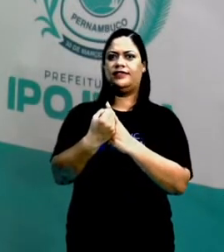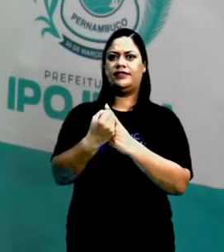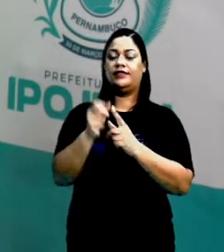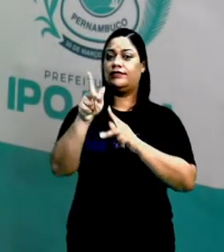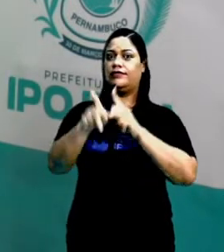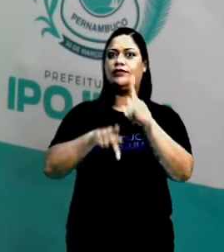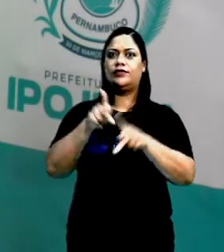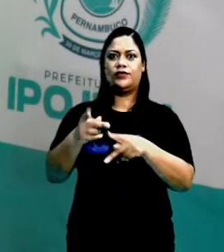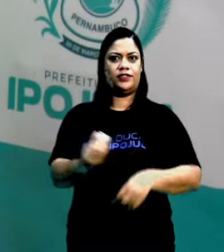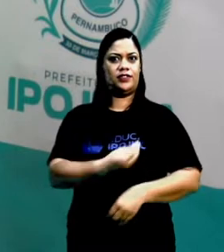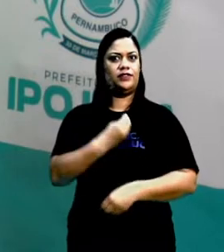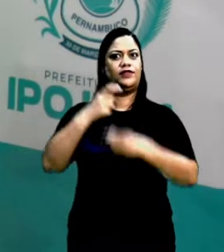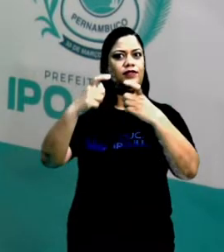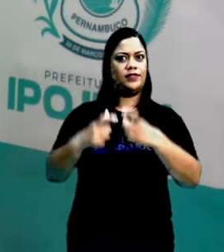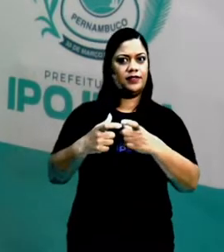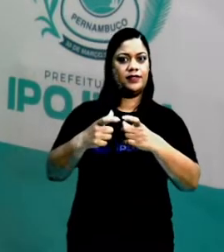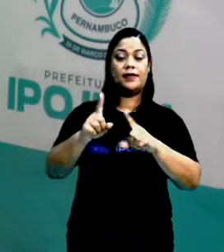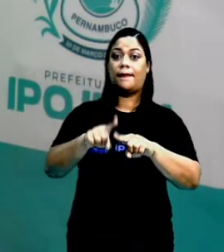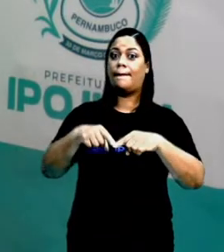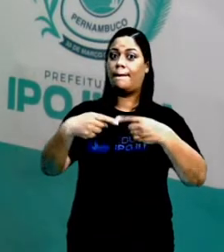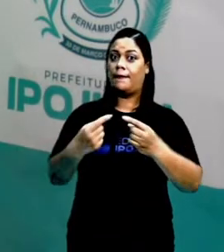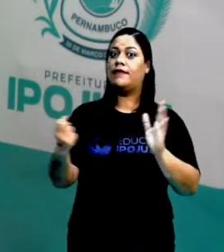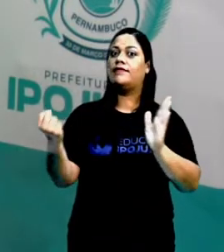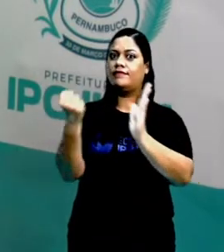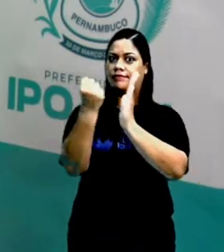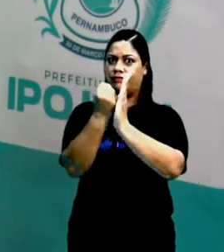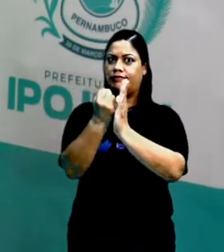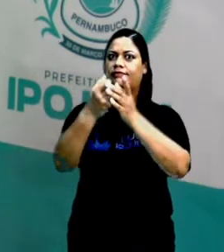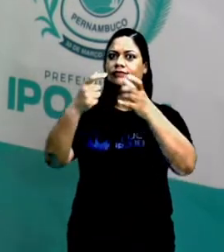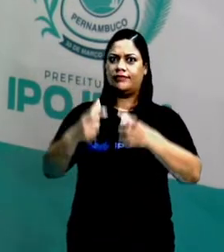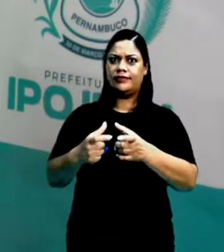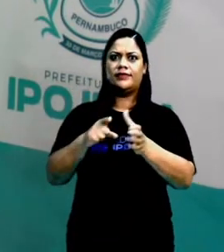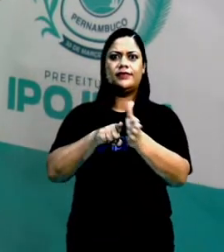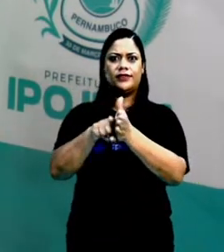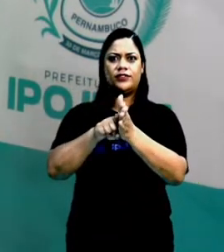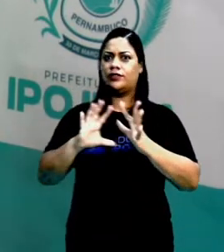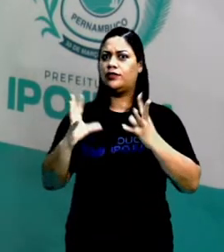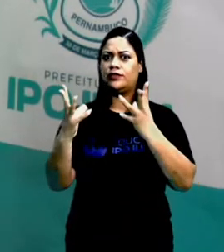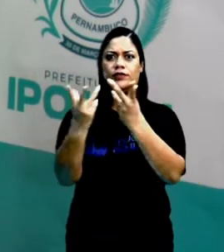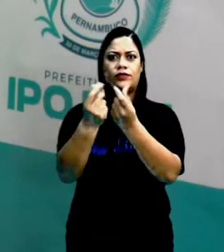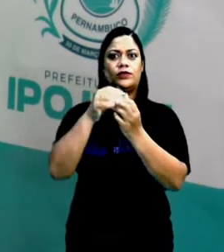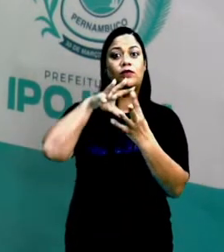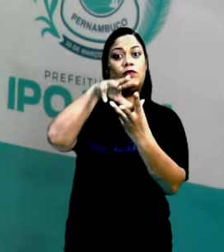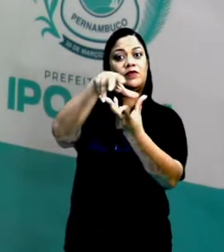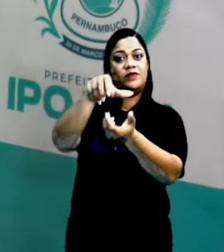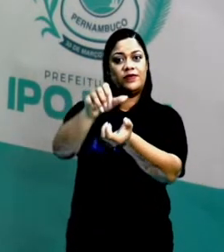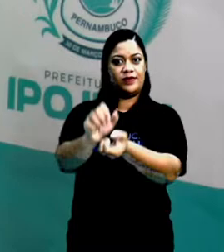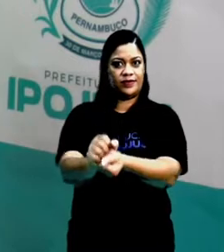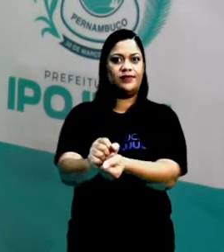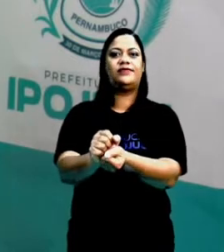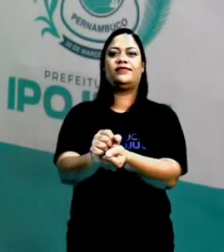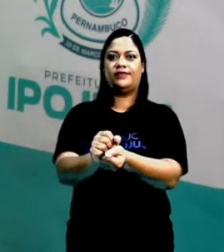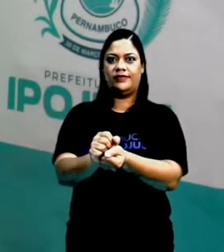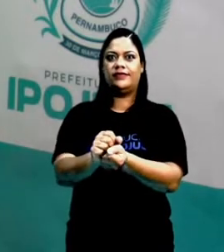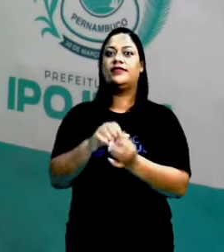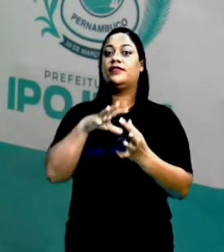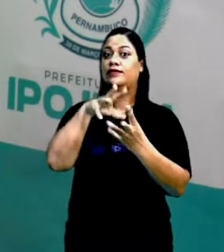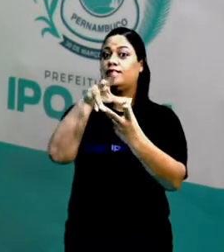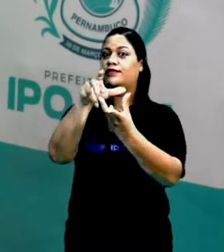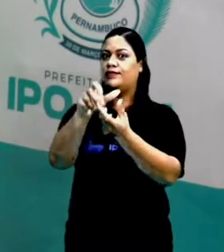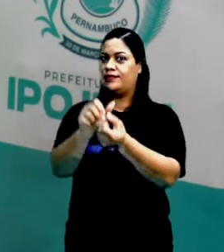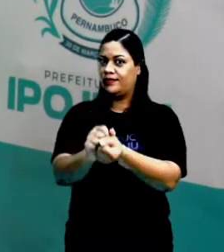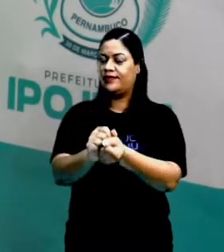aquele povo que mora ali. Mas aquele patrimônio, ele é fonte de pesquisa para todo mundo. Então, ele se torna um patrimônio mundial.